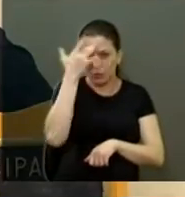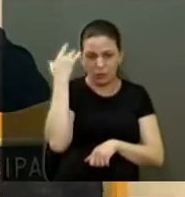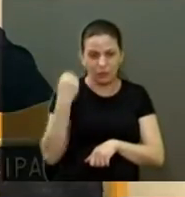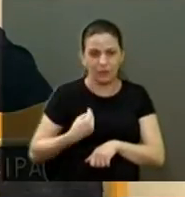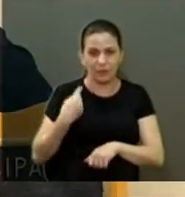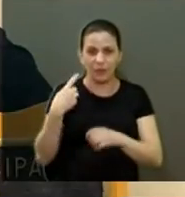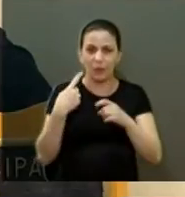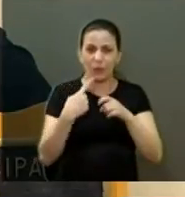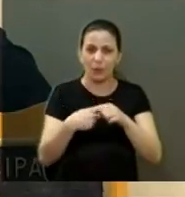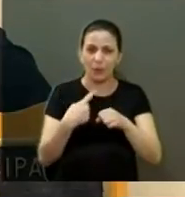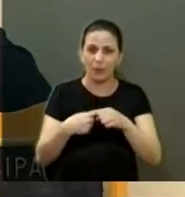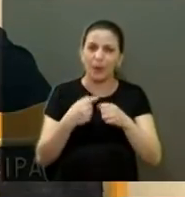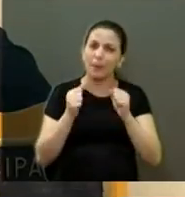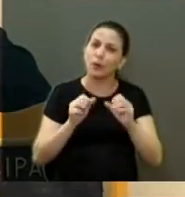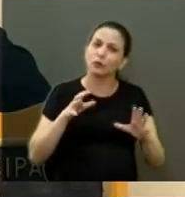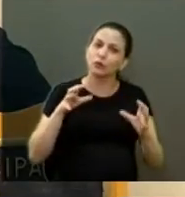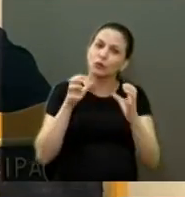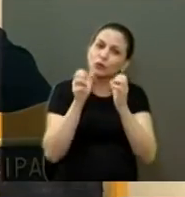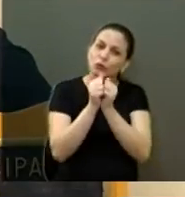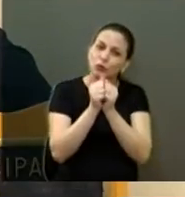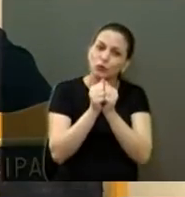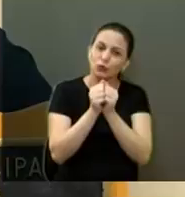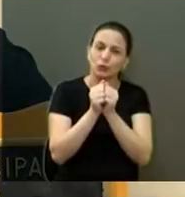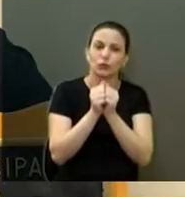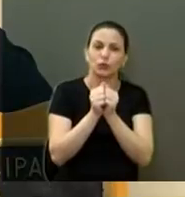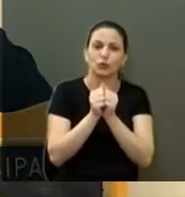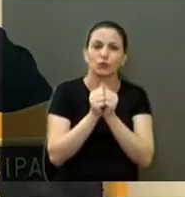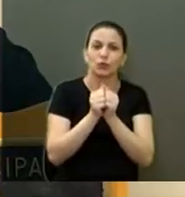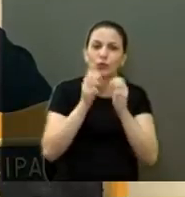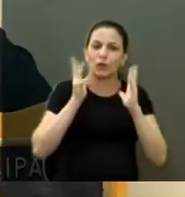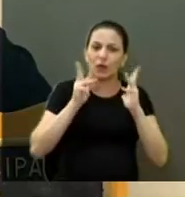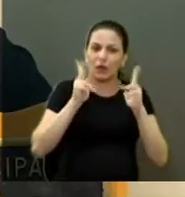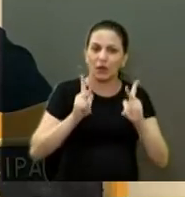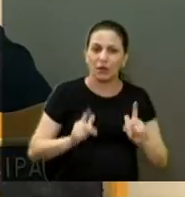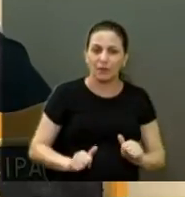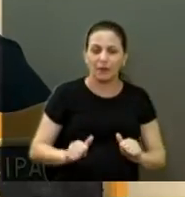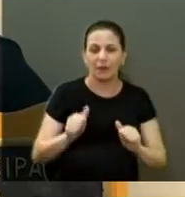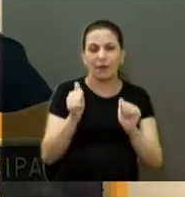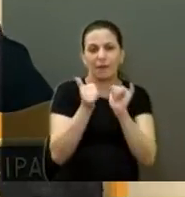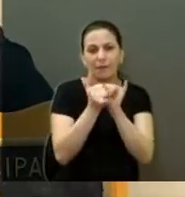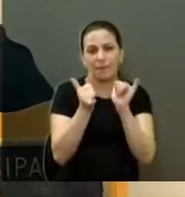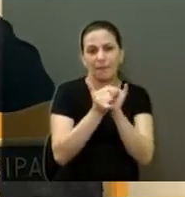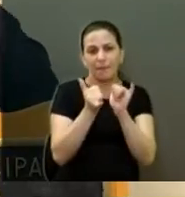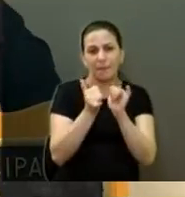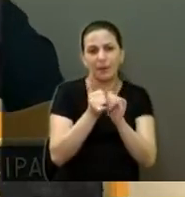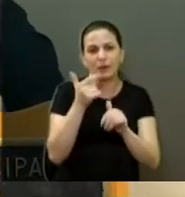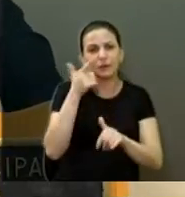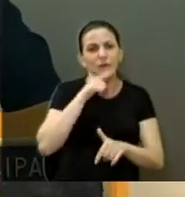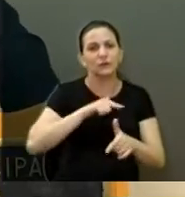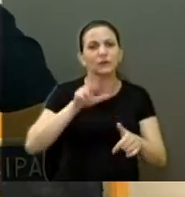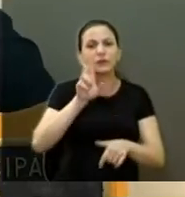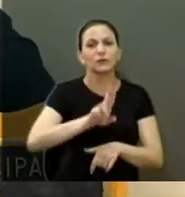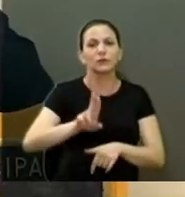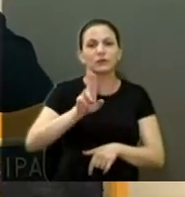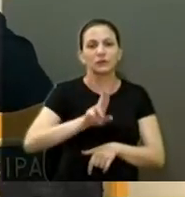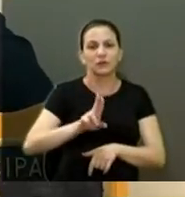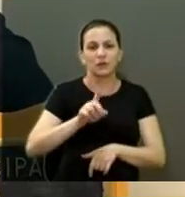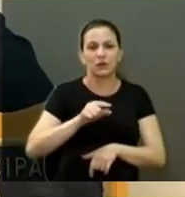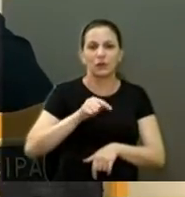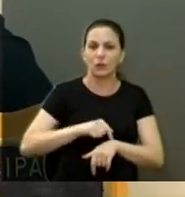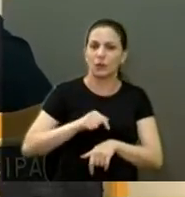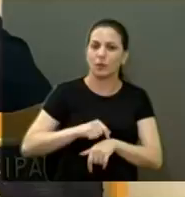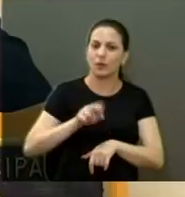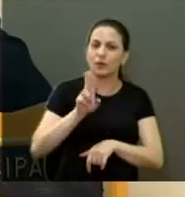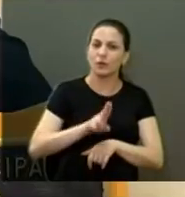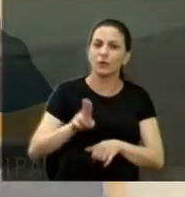bairro pode se juntar e manter a praça mais limpa, uma praça bonita, uma praça em condições de uso. E, a partir do momento que se